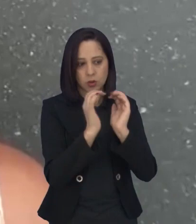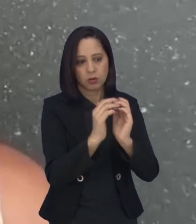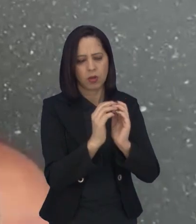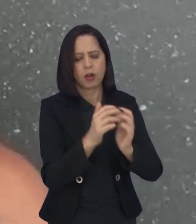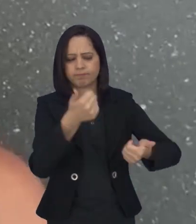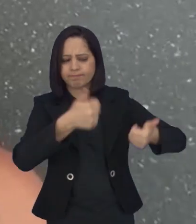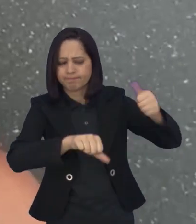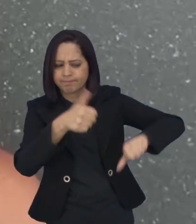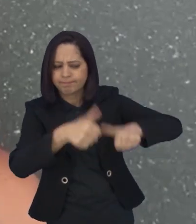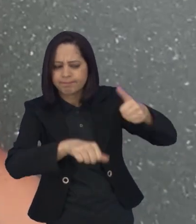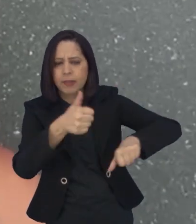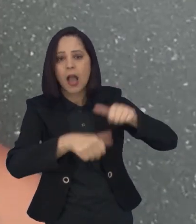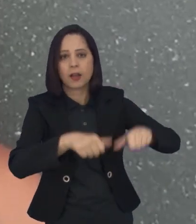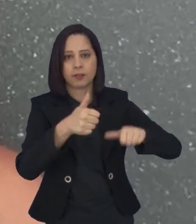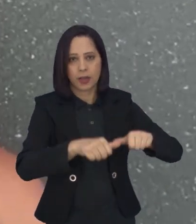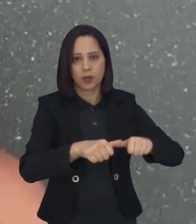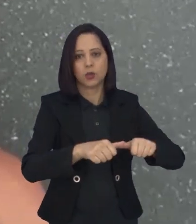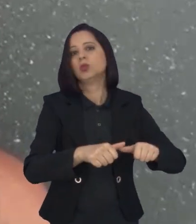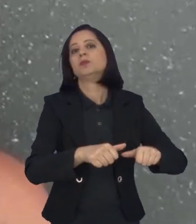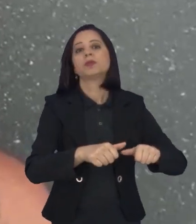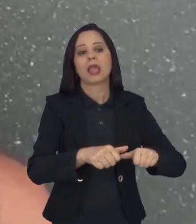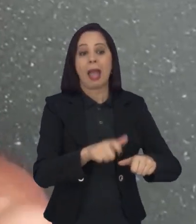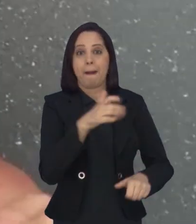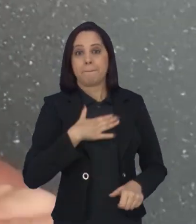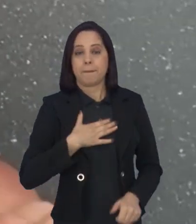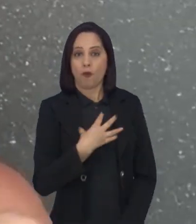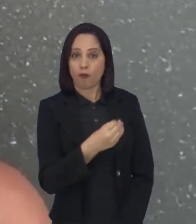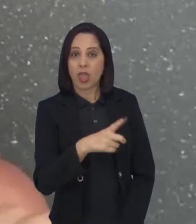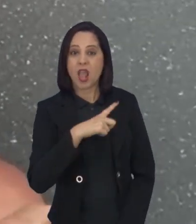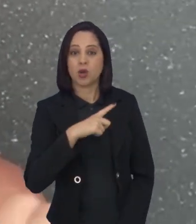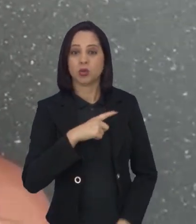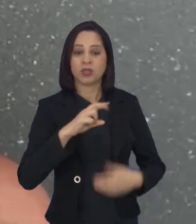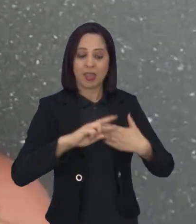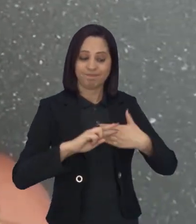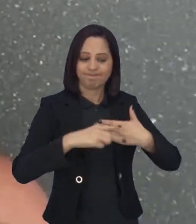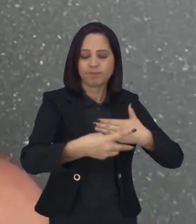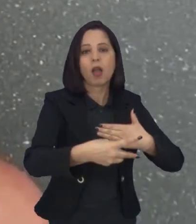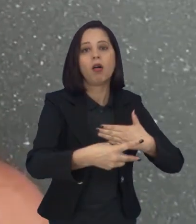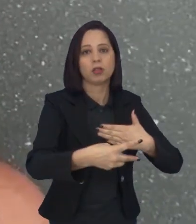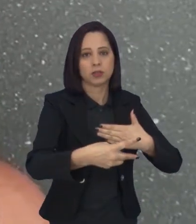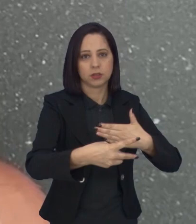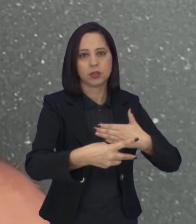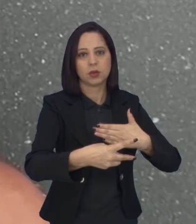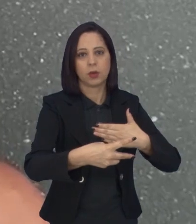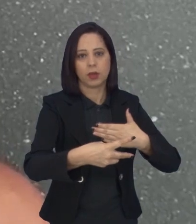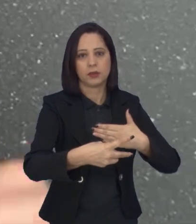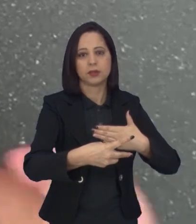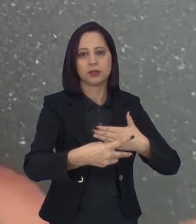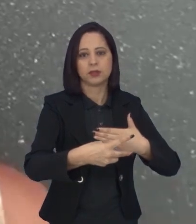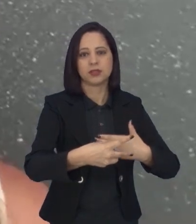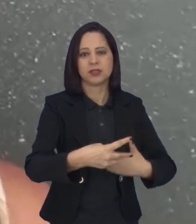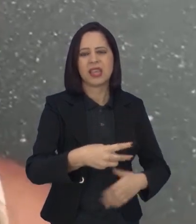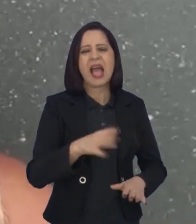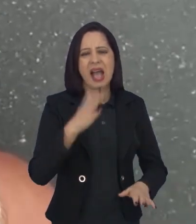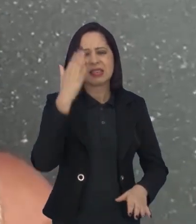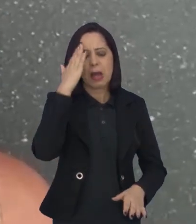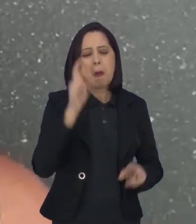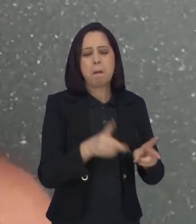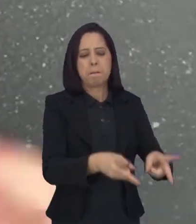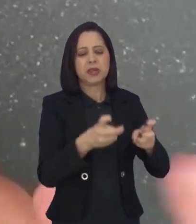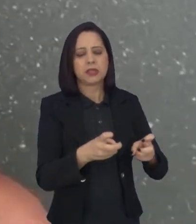Tivemos experiências de alguns efeitos colaterais. Principalmente uma certa apatia.